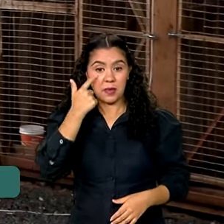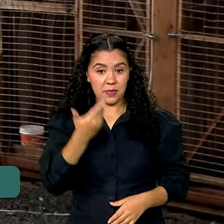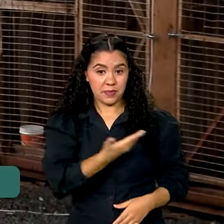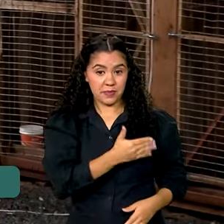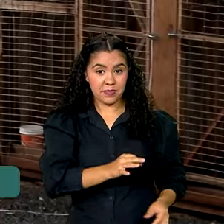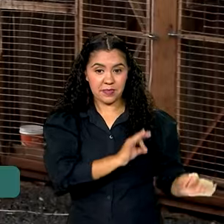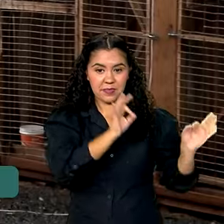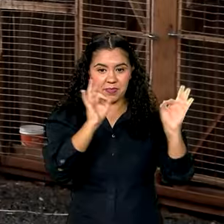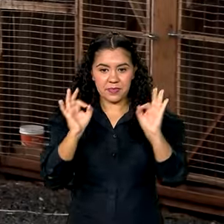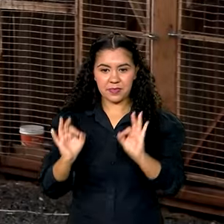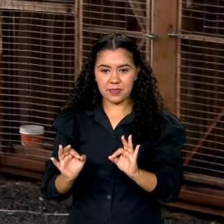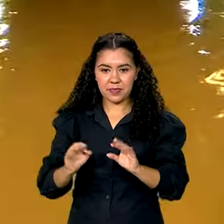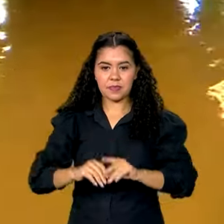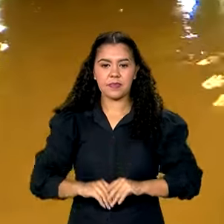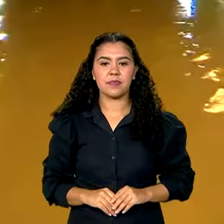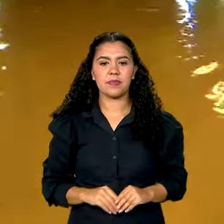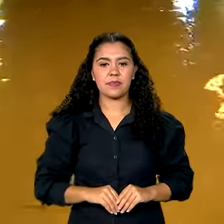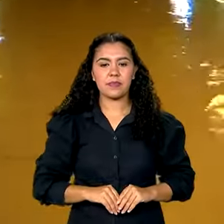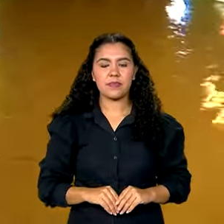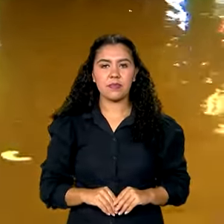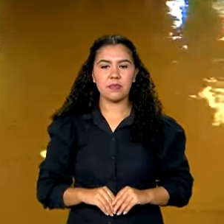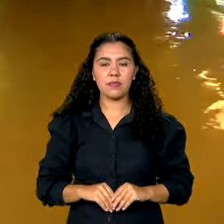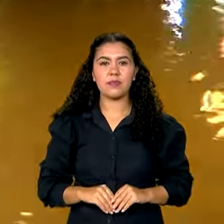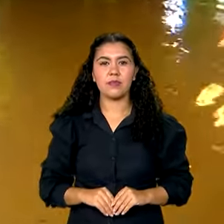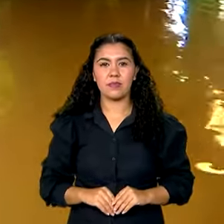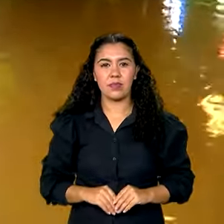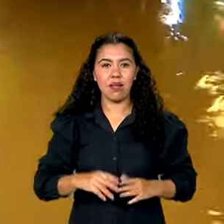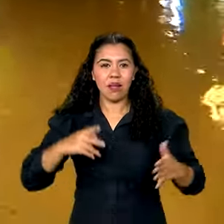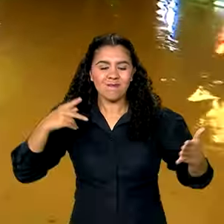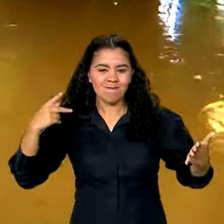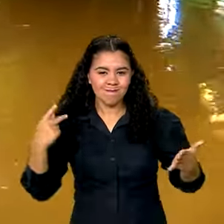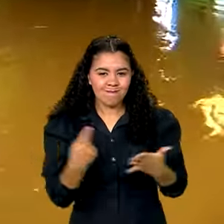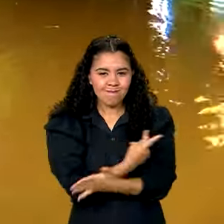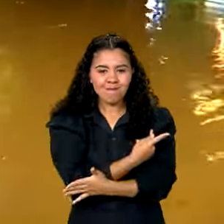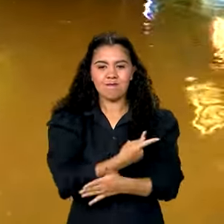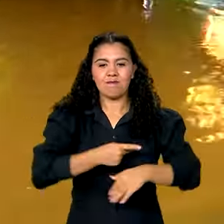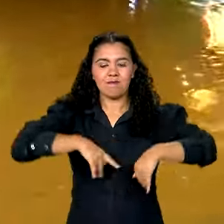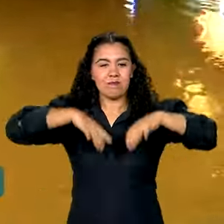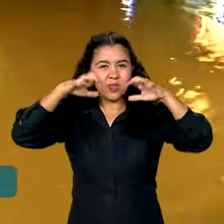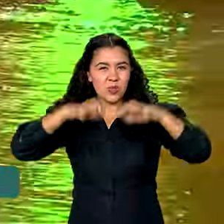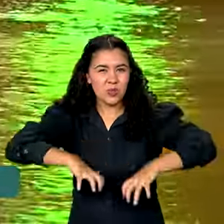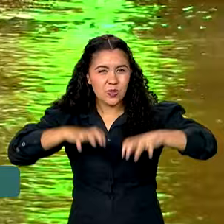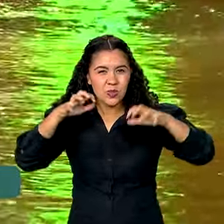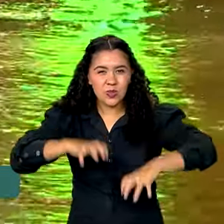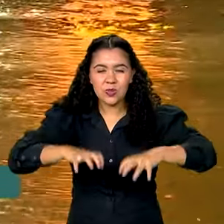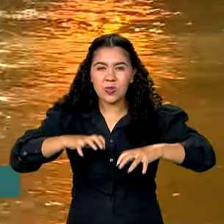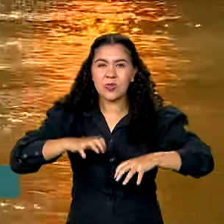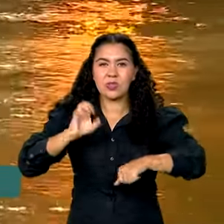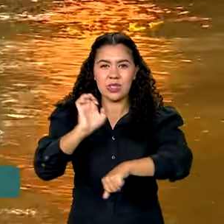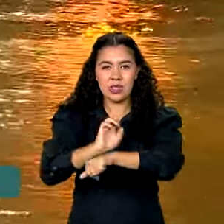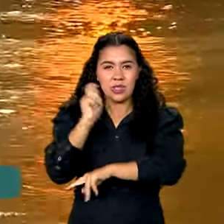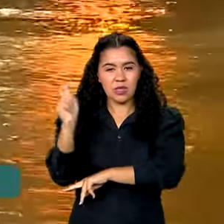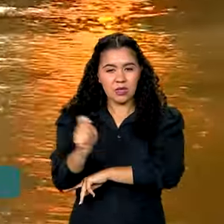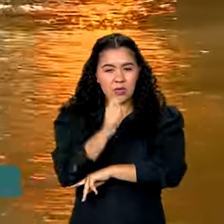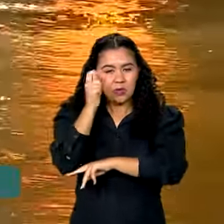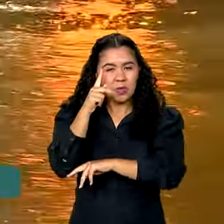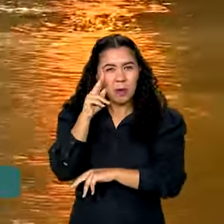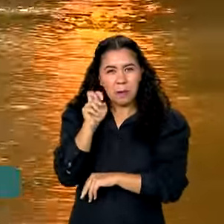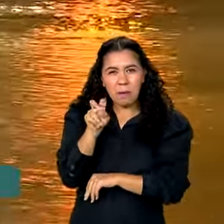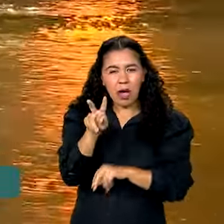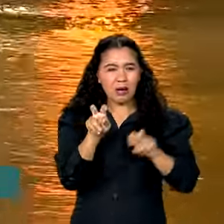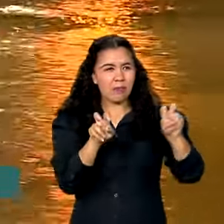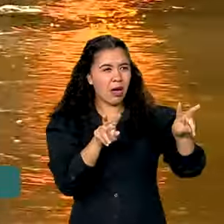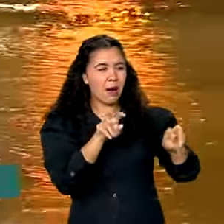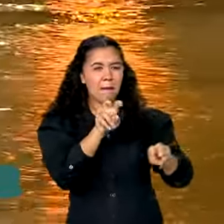Vamos ver na matéria? Desde que ocorreu a tragédia do Rio Grande do Sul, as imagens de bairros